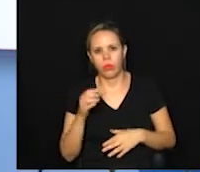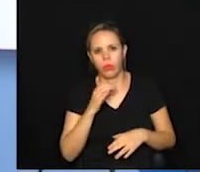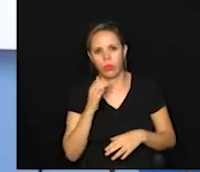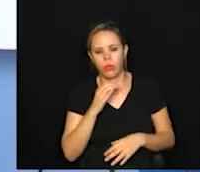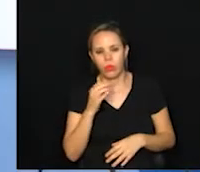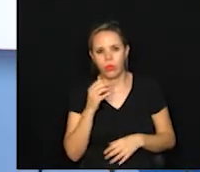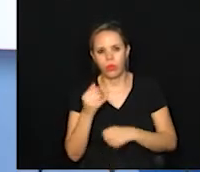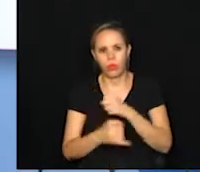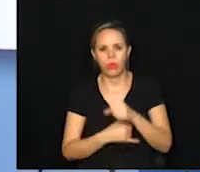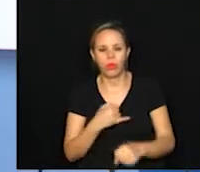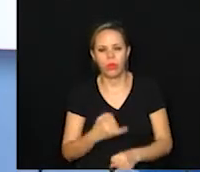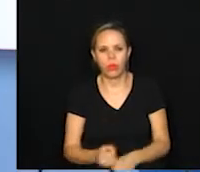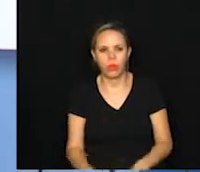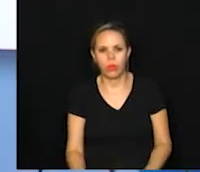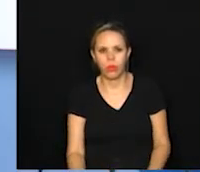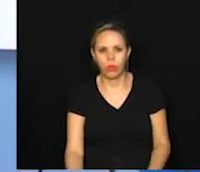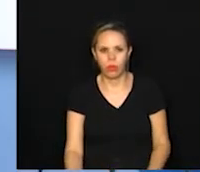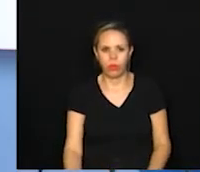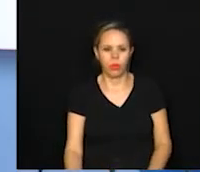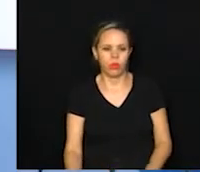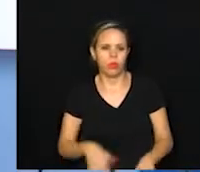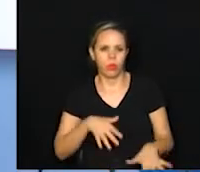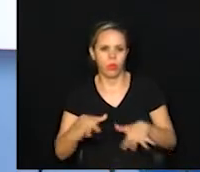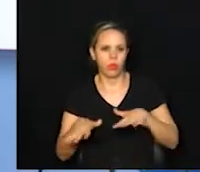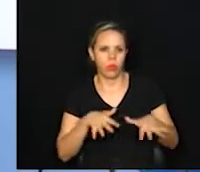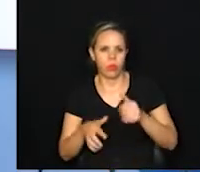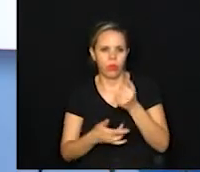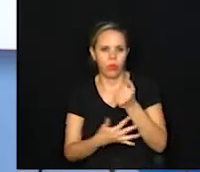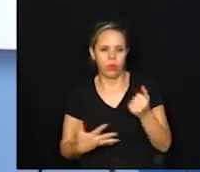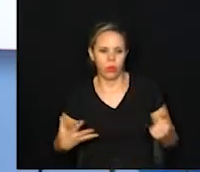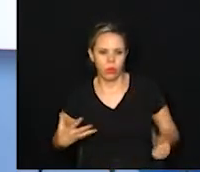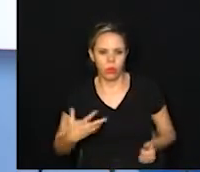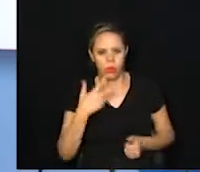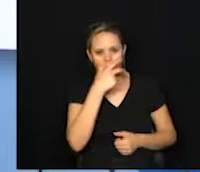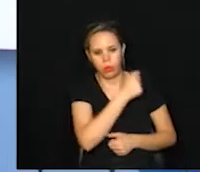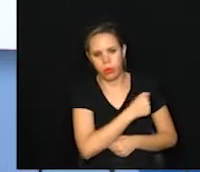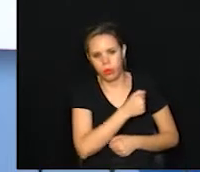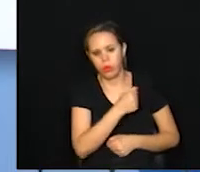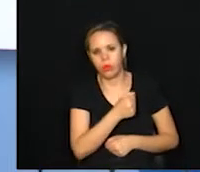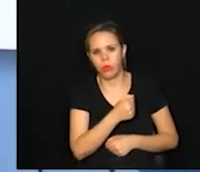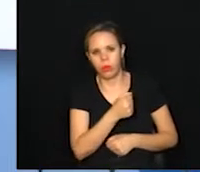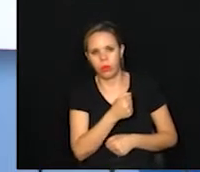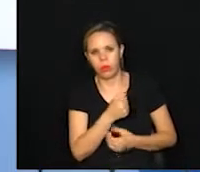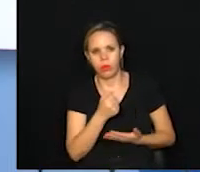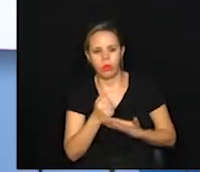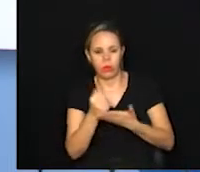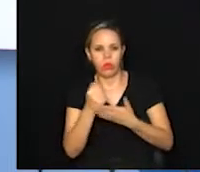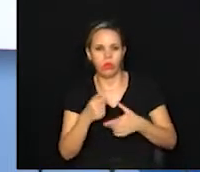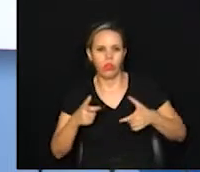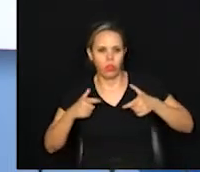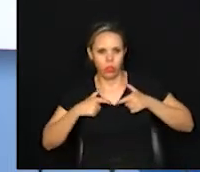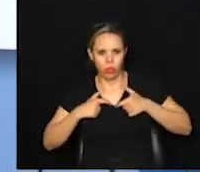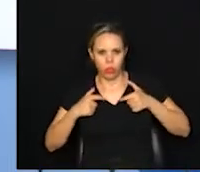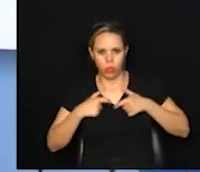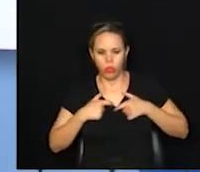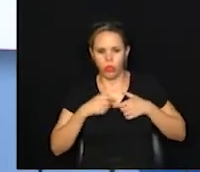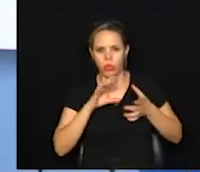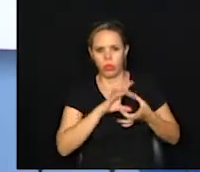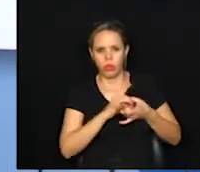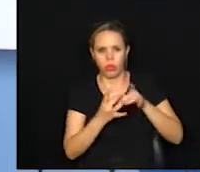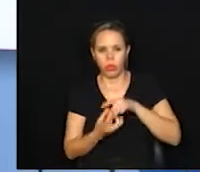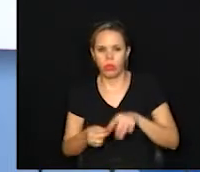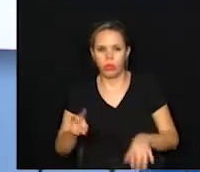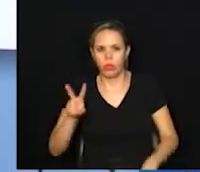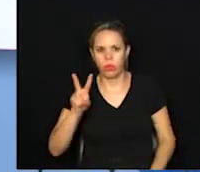Caminhada Virtual. Movimente-se, sangue salva. E tem como padrinho o medalhista olímpico Vanderlei